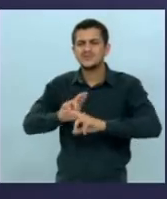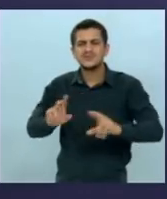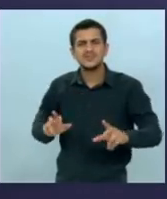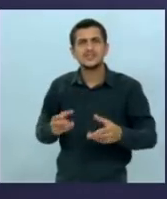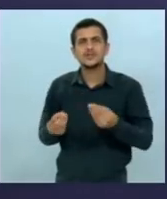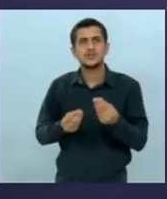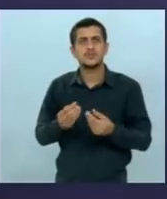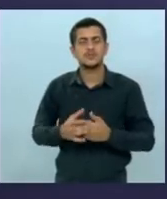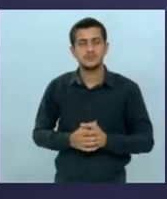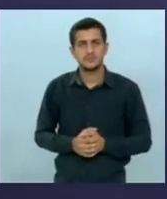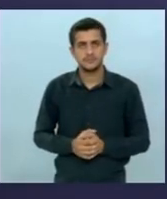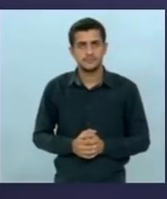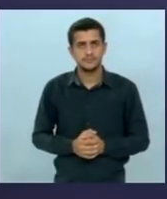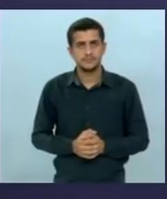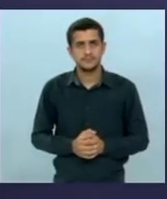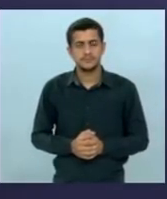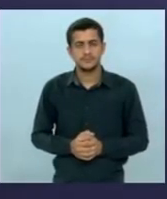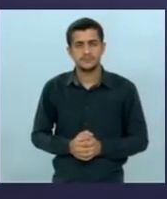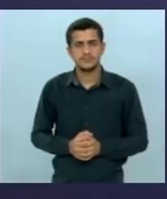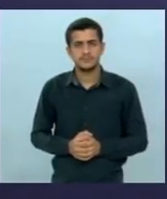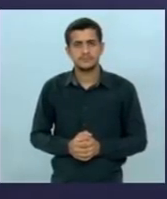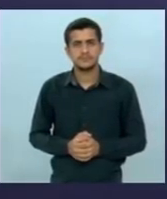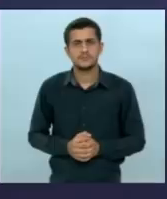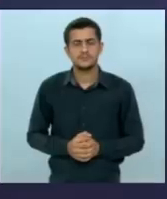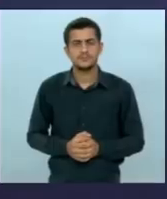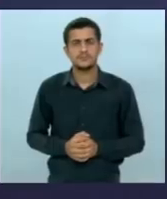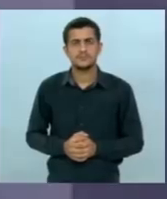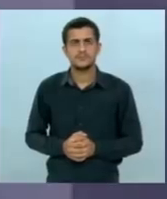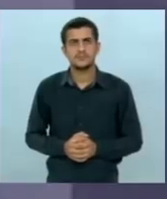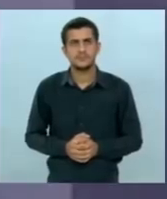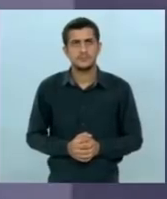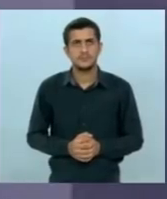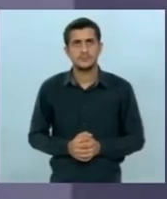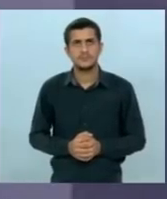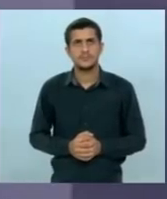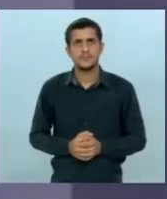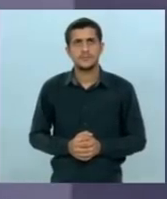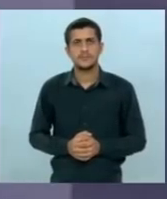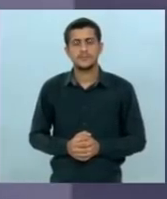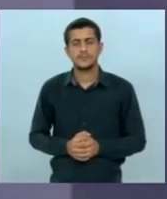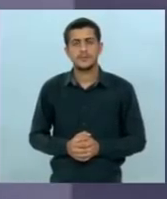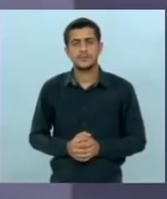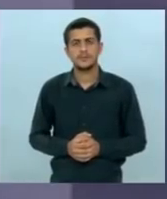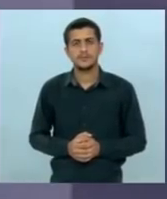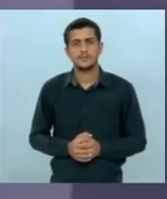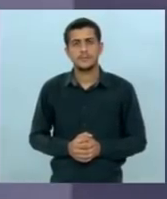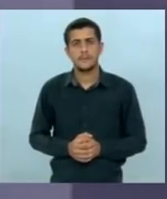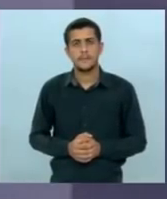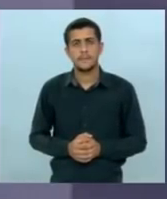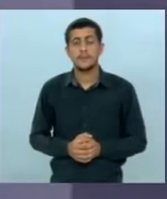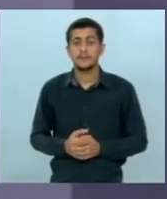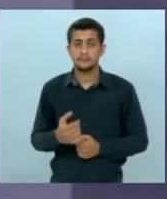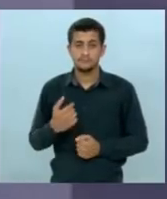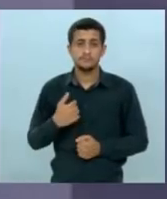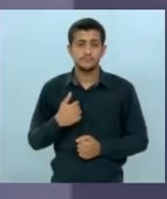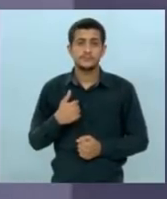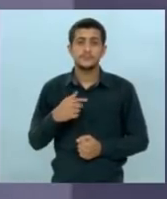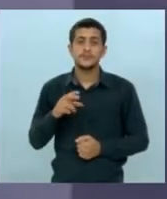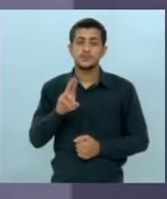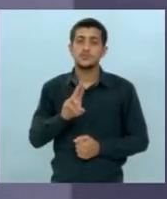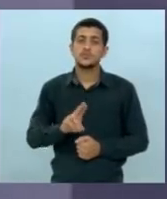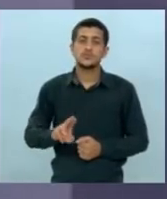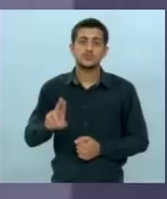tem a partir de agora um minuto e trinta para a resposta contar agora eu usaria os mesmos argumentos pelos quais